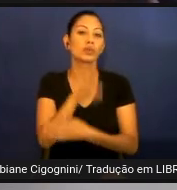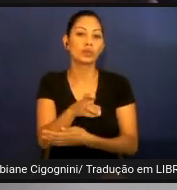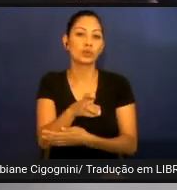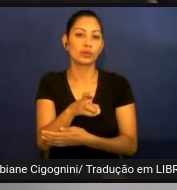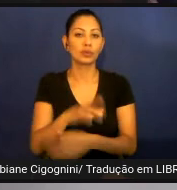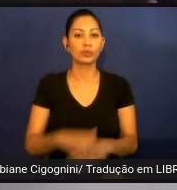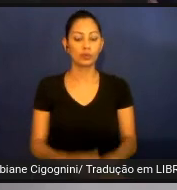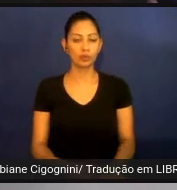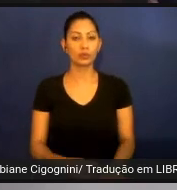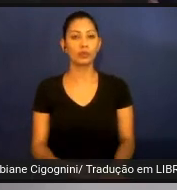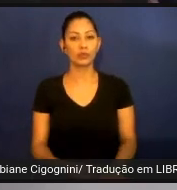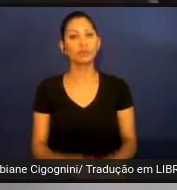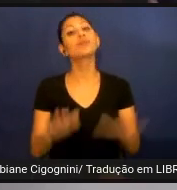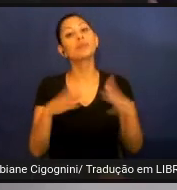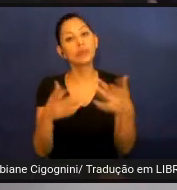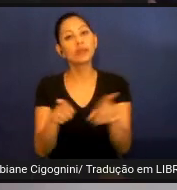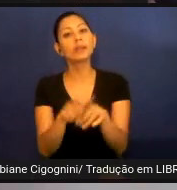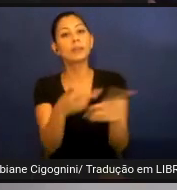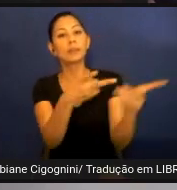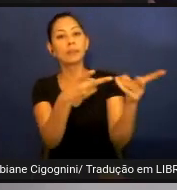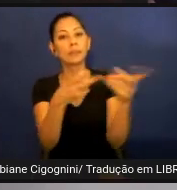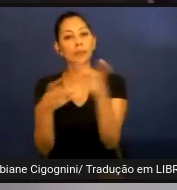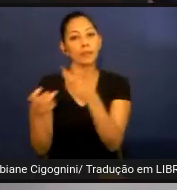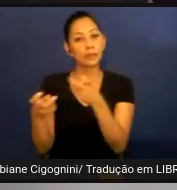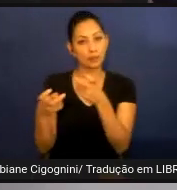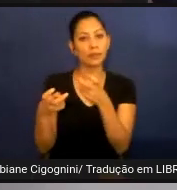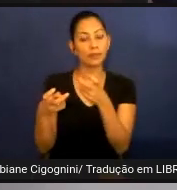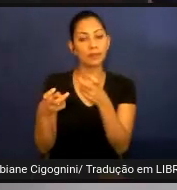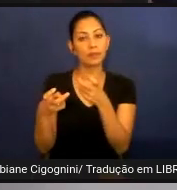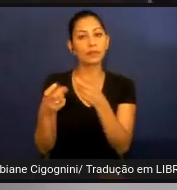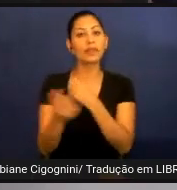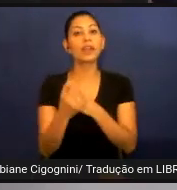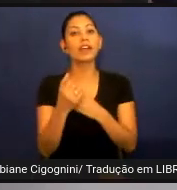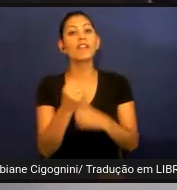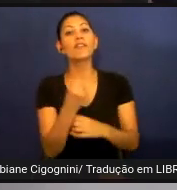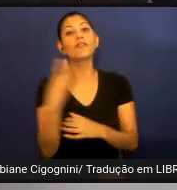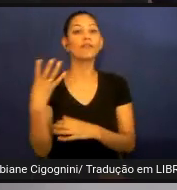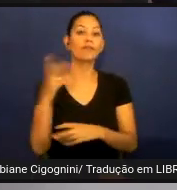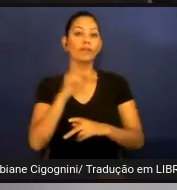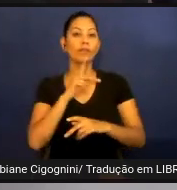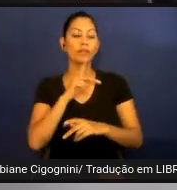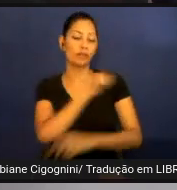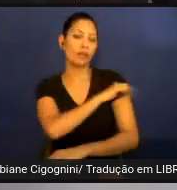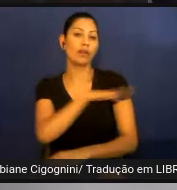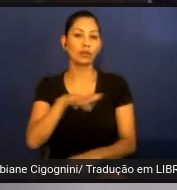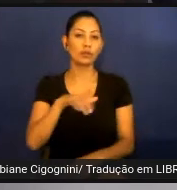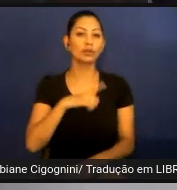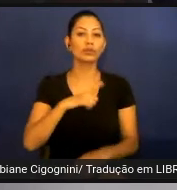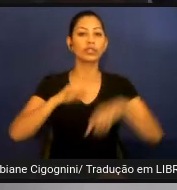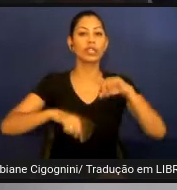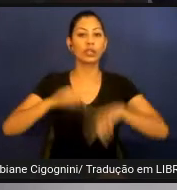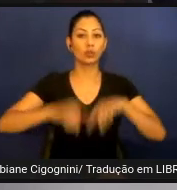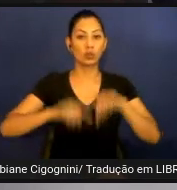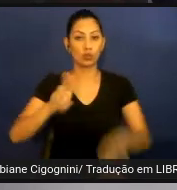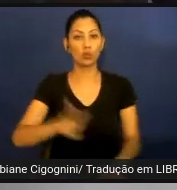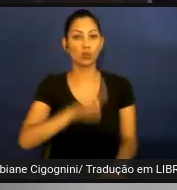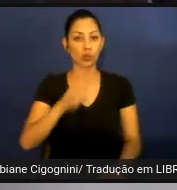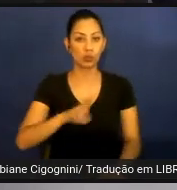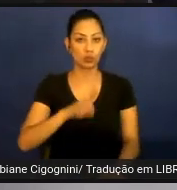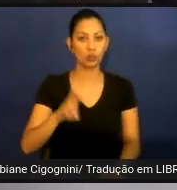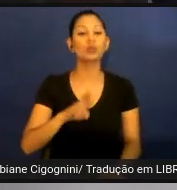verificamos que muitos dos alunos utilizavam um recurso que era o HandTalk